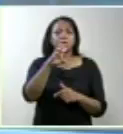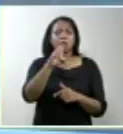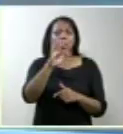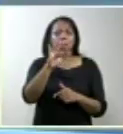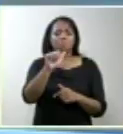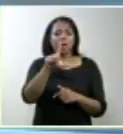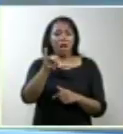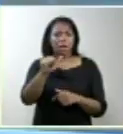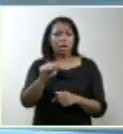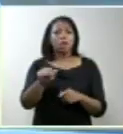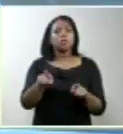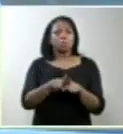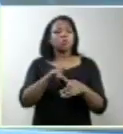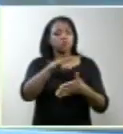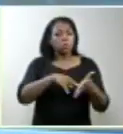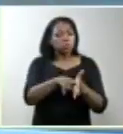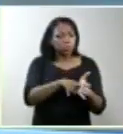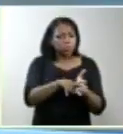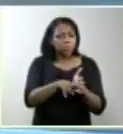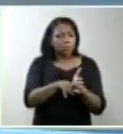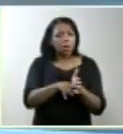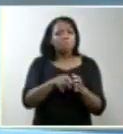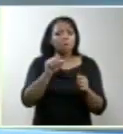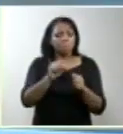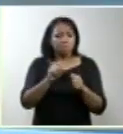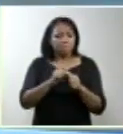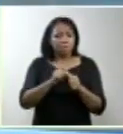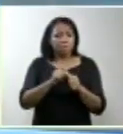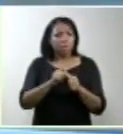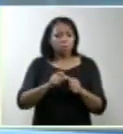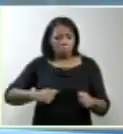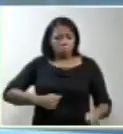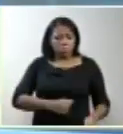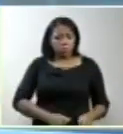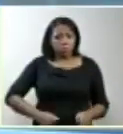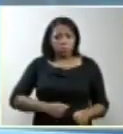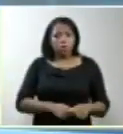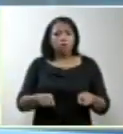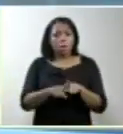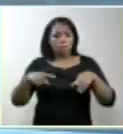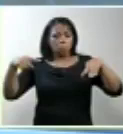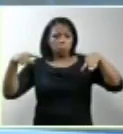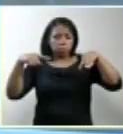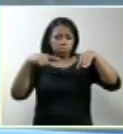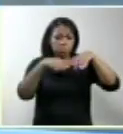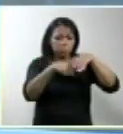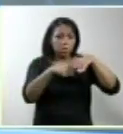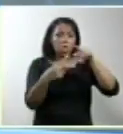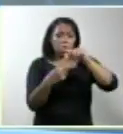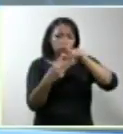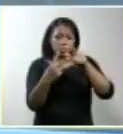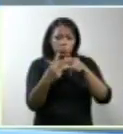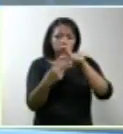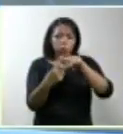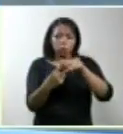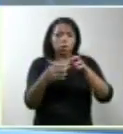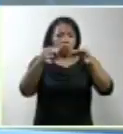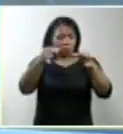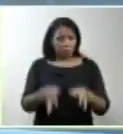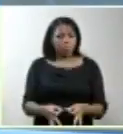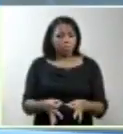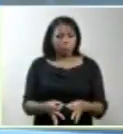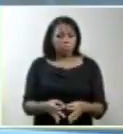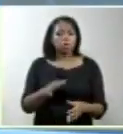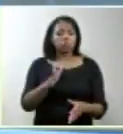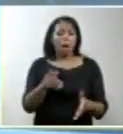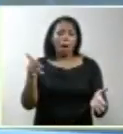diagnóstico da anencefalia é feito radiologicamente. Ela tem uma tomografia e duas ressonâncias magnéticas confirmando esse